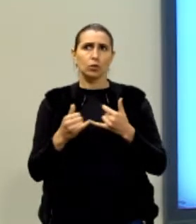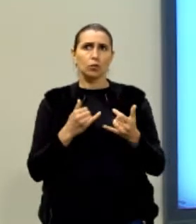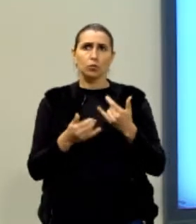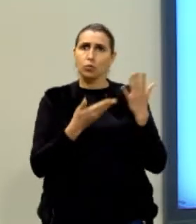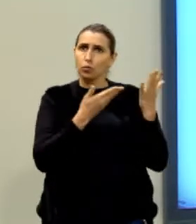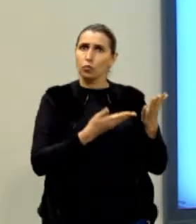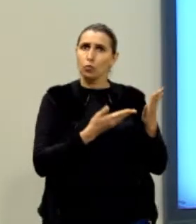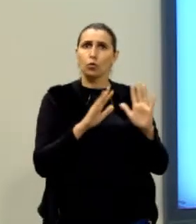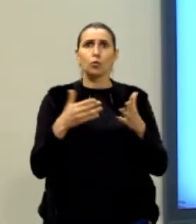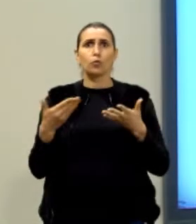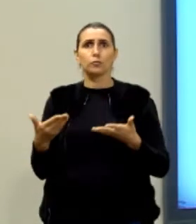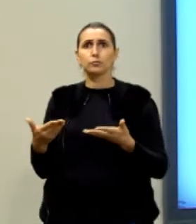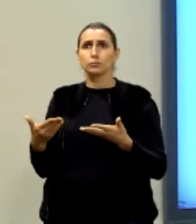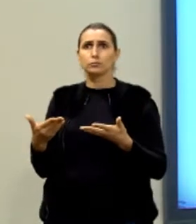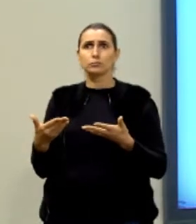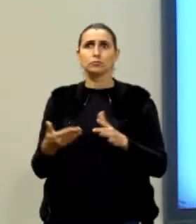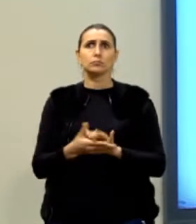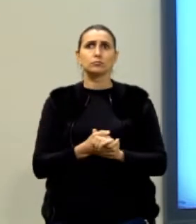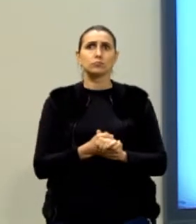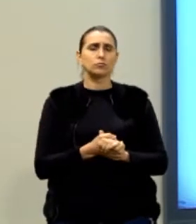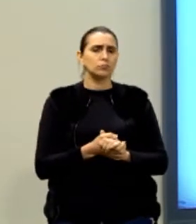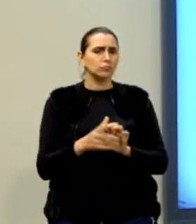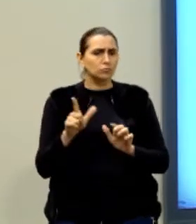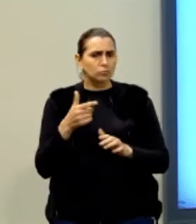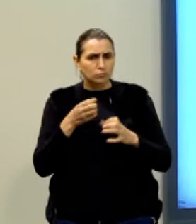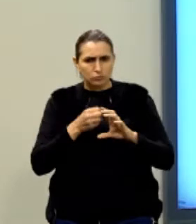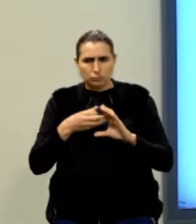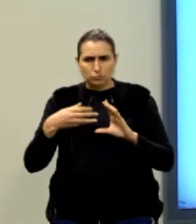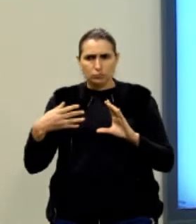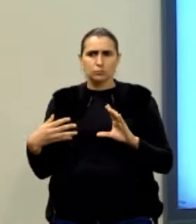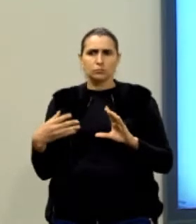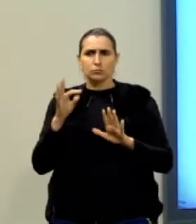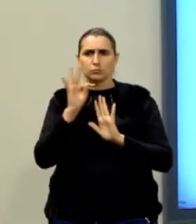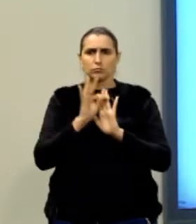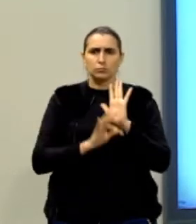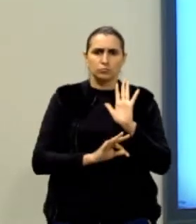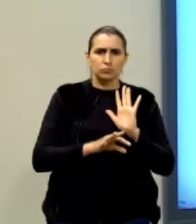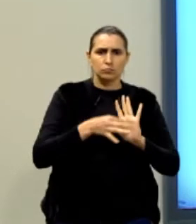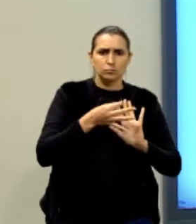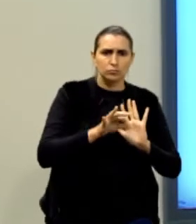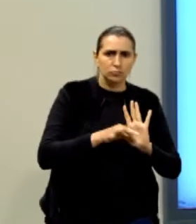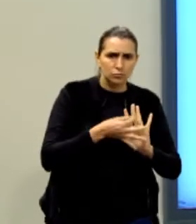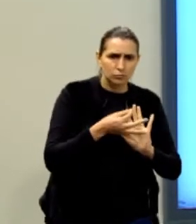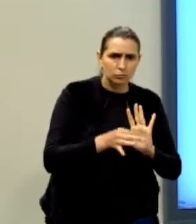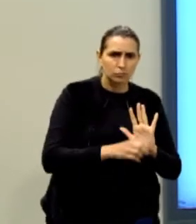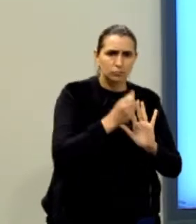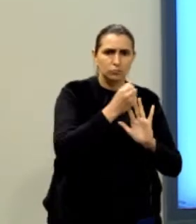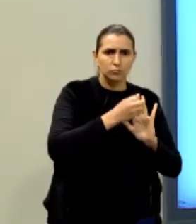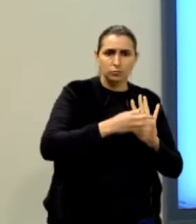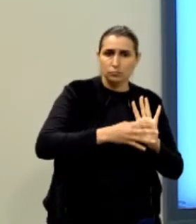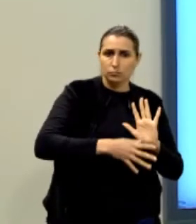quando ele não tem característica do texto dissertativo argumentativo, tá?